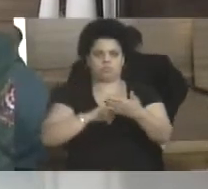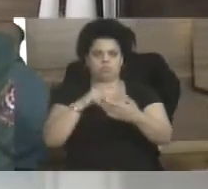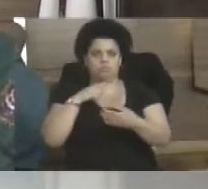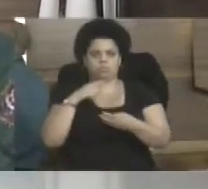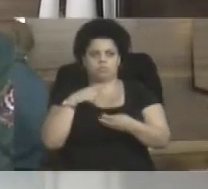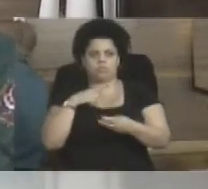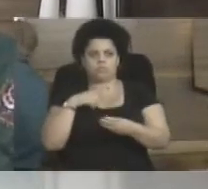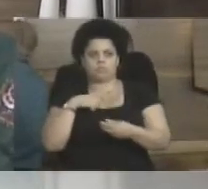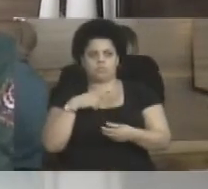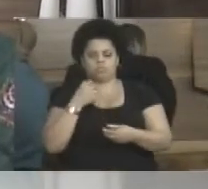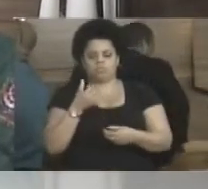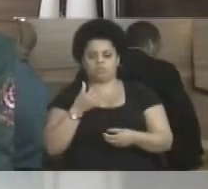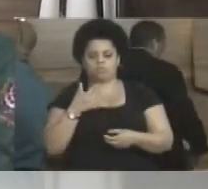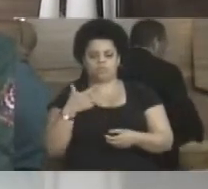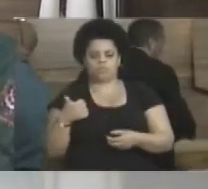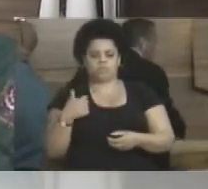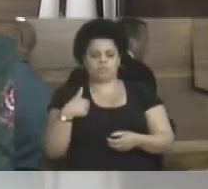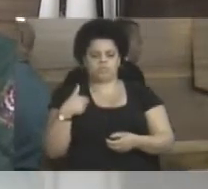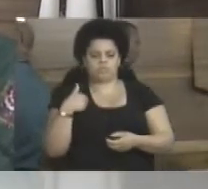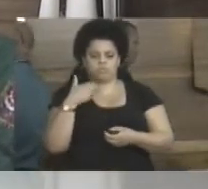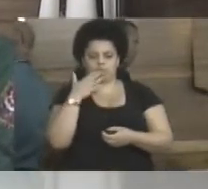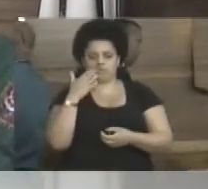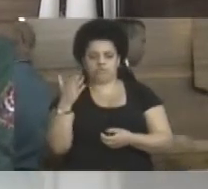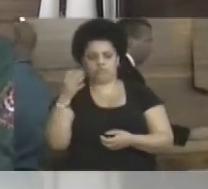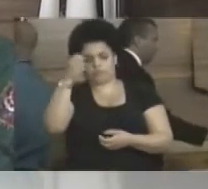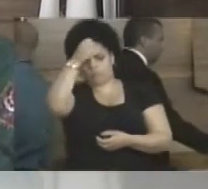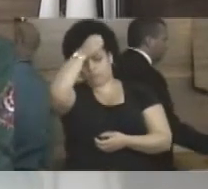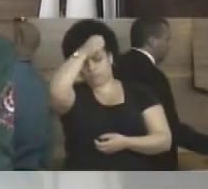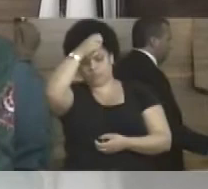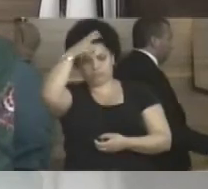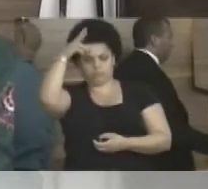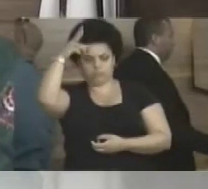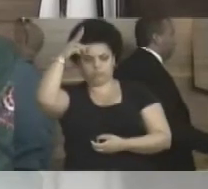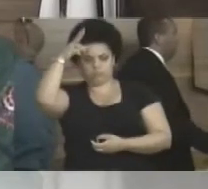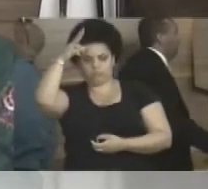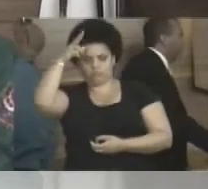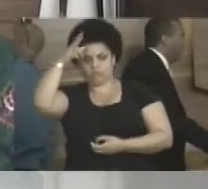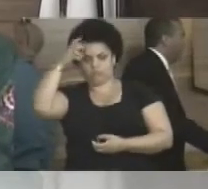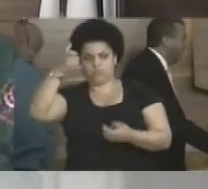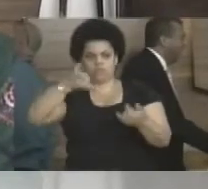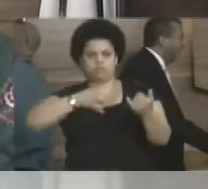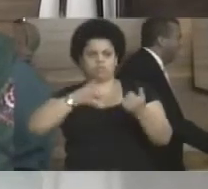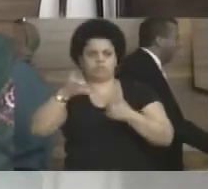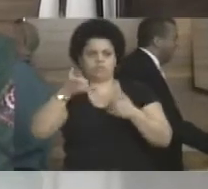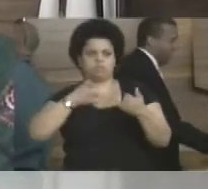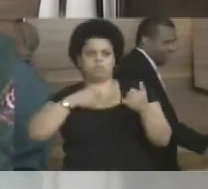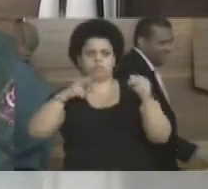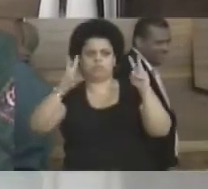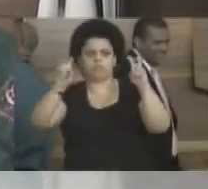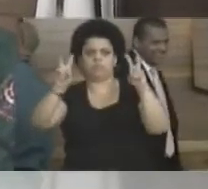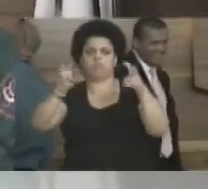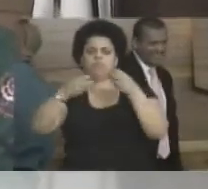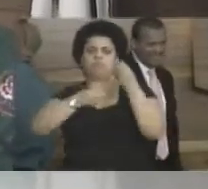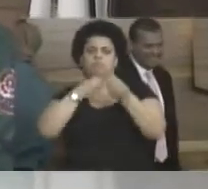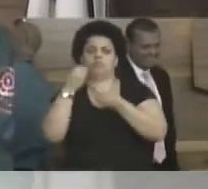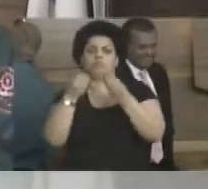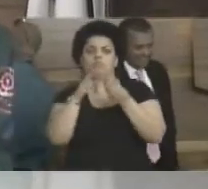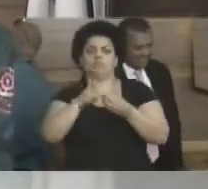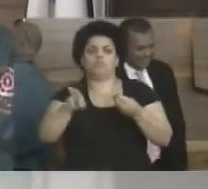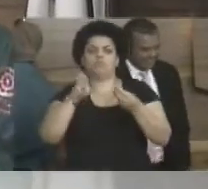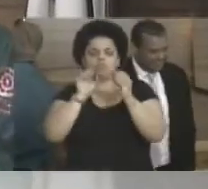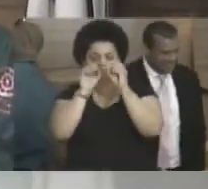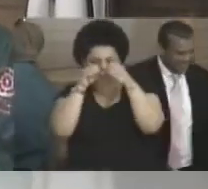Requerimento 621, solicitando ao prefeito municipal informações sobre o funcionamento do